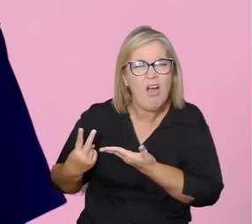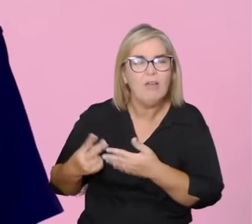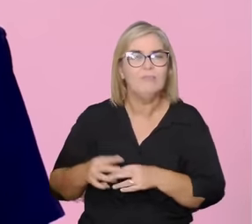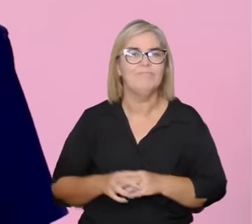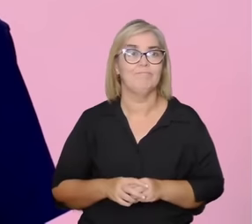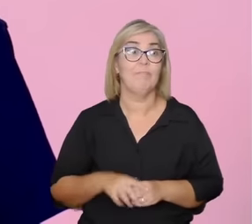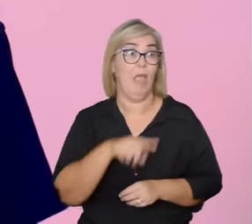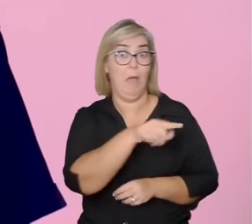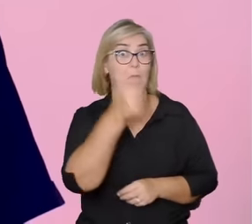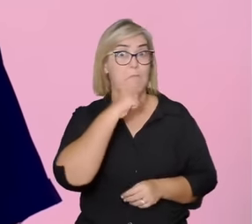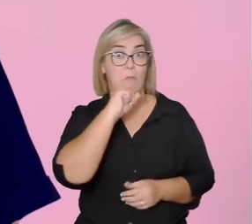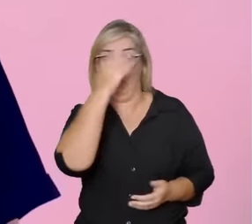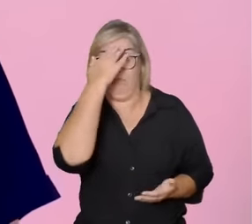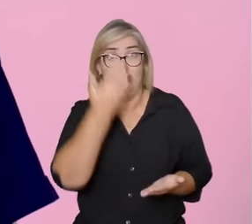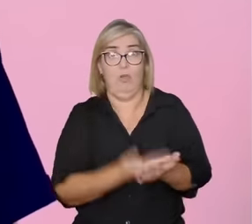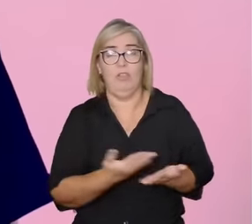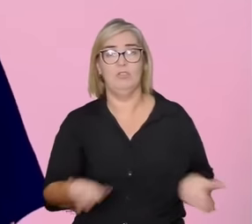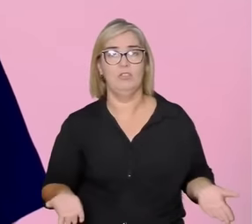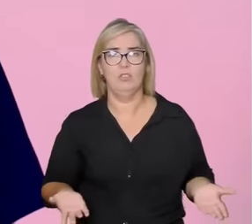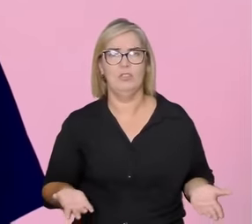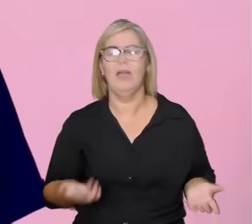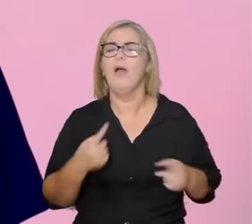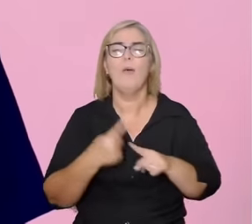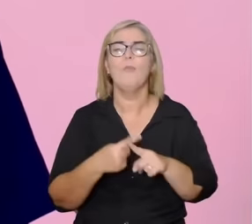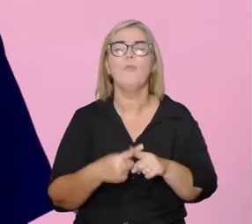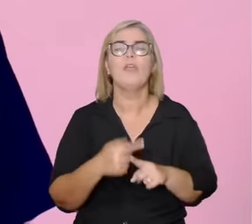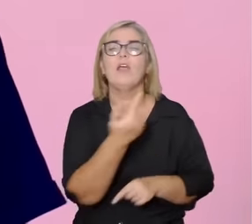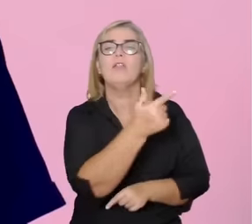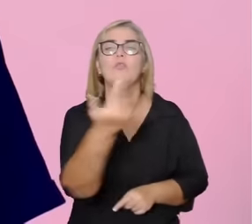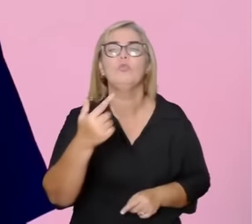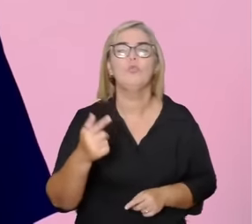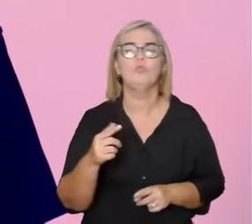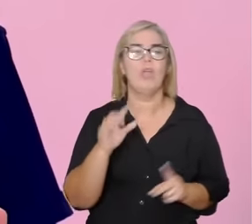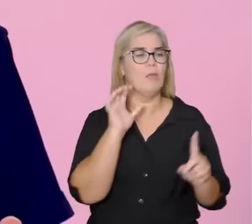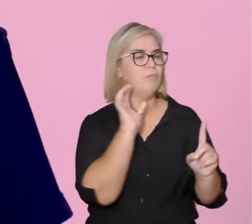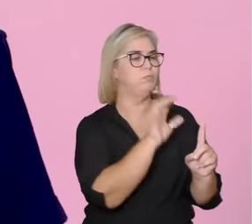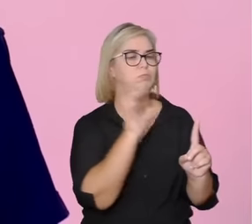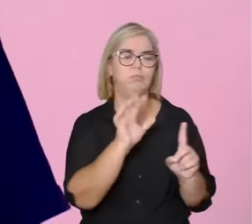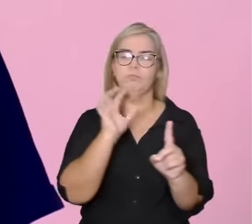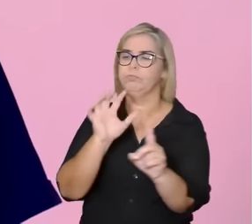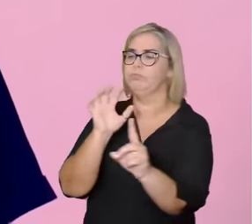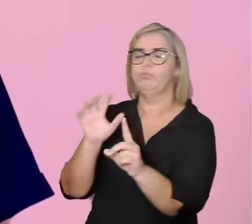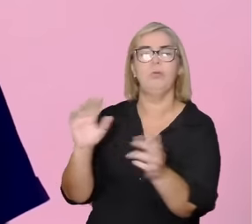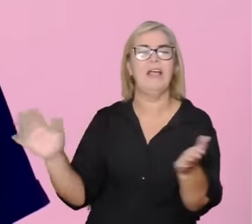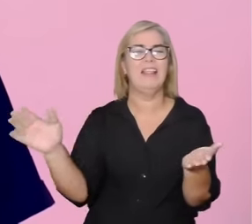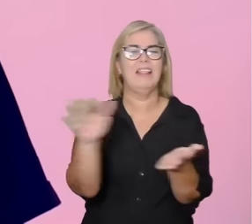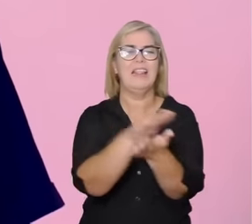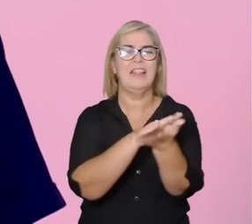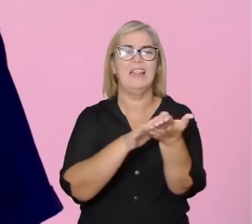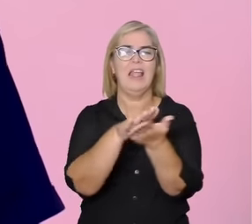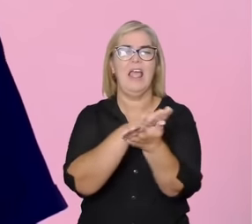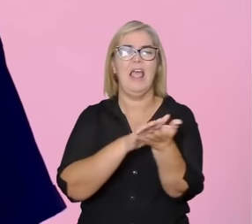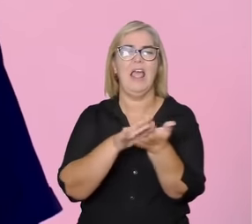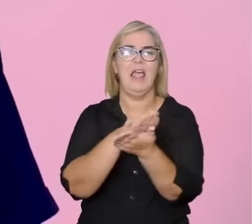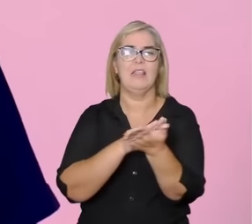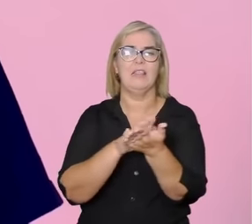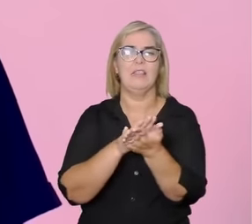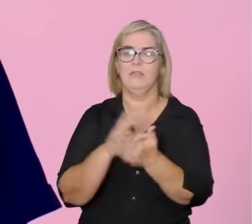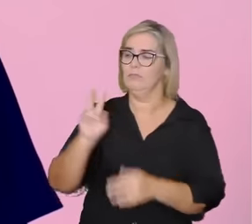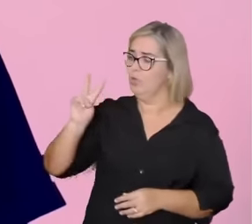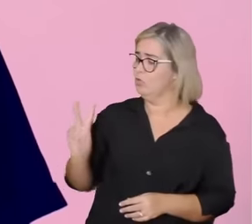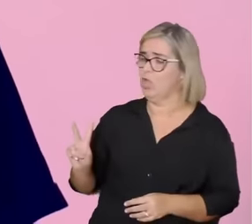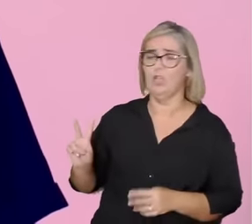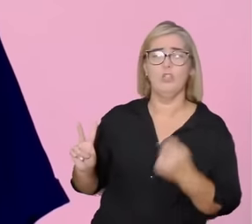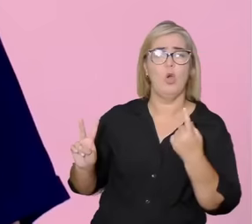que não há nenhum tipo de energia externa para sustentar e fortalecer nosso relacionamento e que temos de